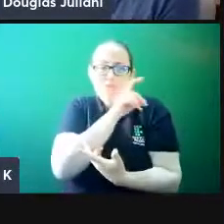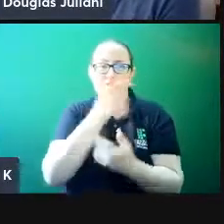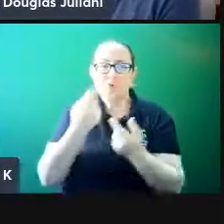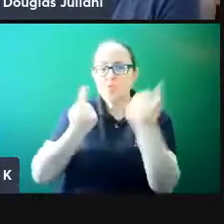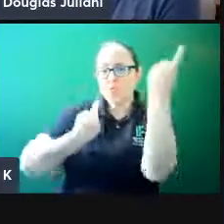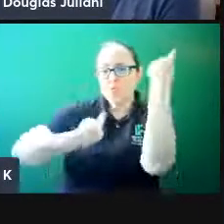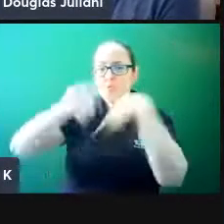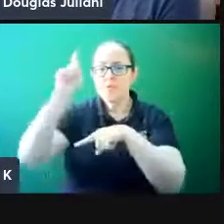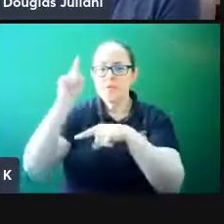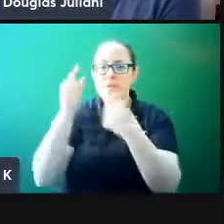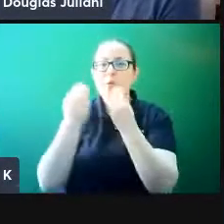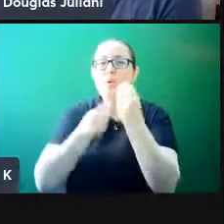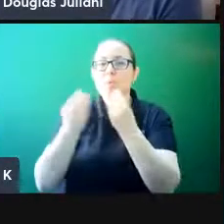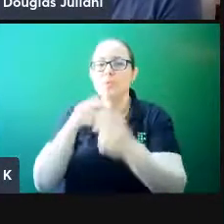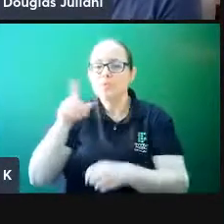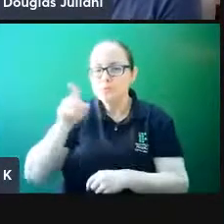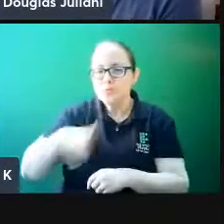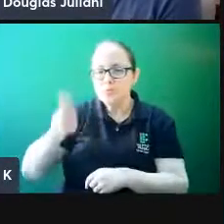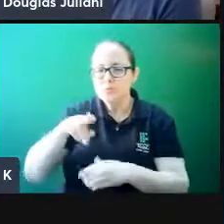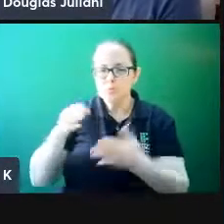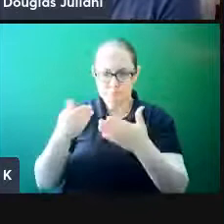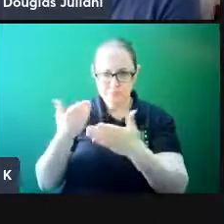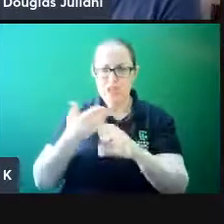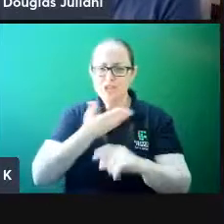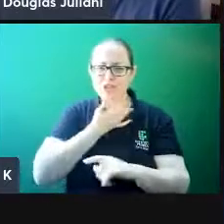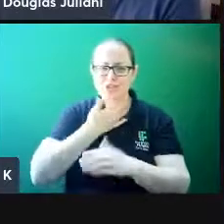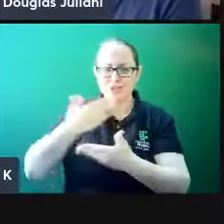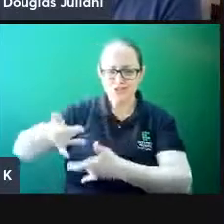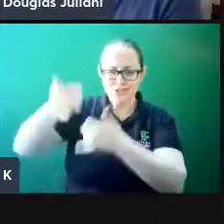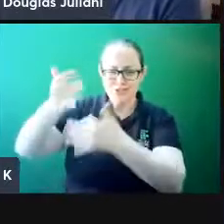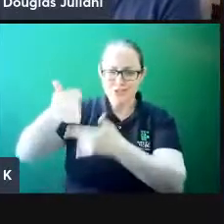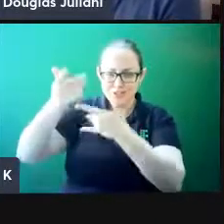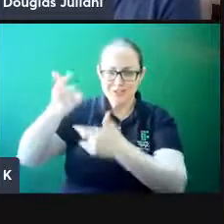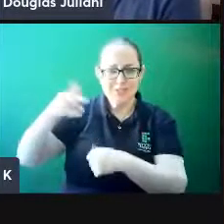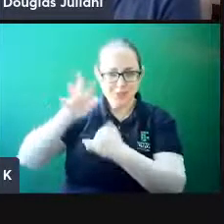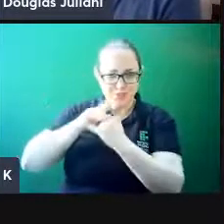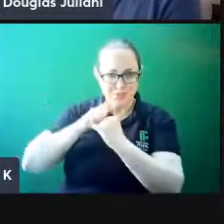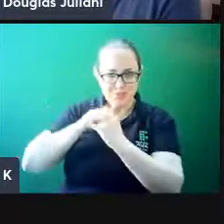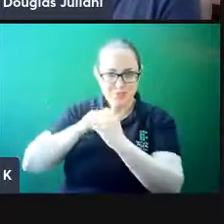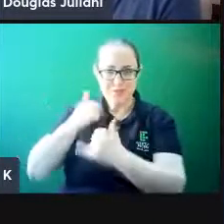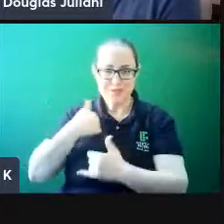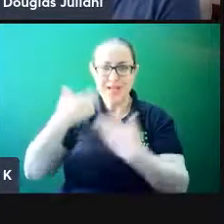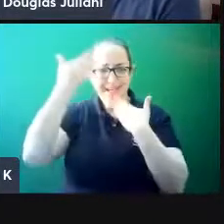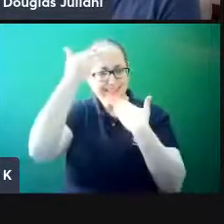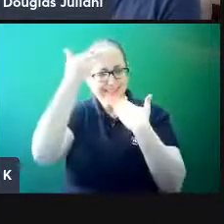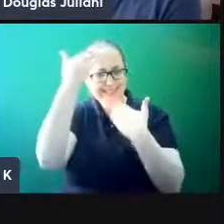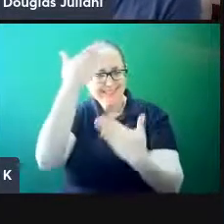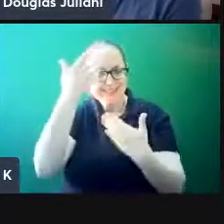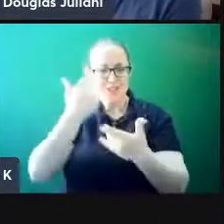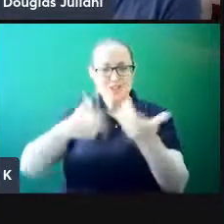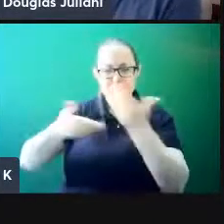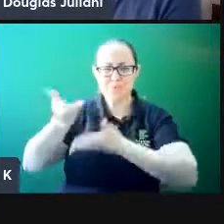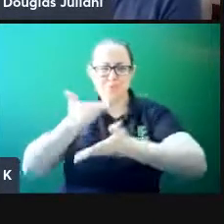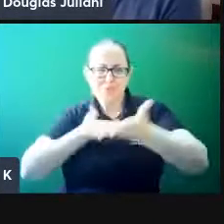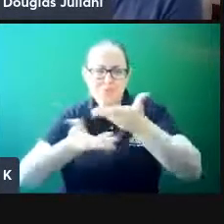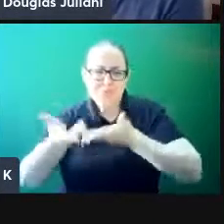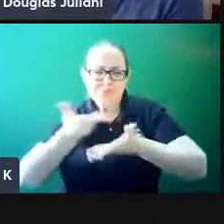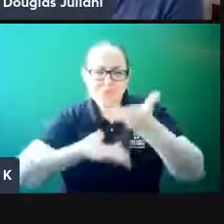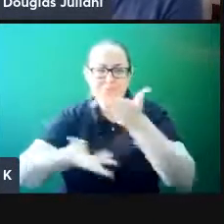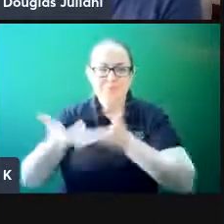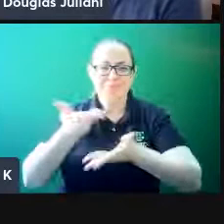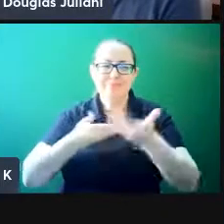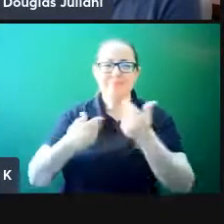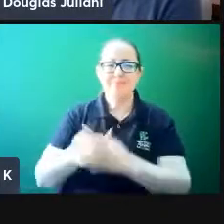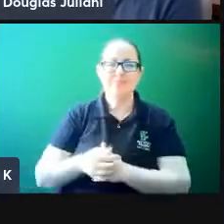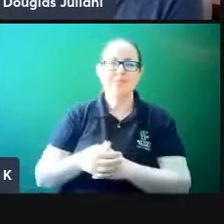desafio? Podem compartilhar aí no chat, agradeço se vocês puderem. Aqui é para a gente já ir aquecendo e interagindo um pouquinho ao longo